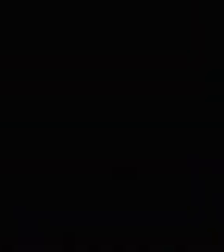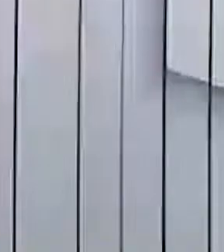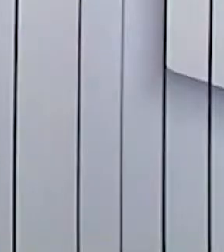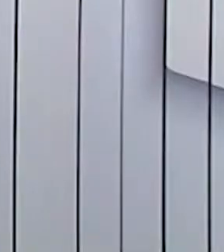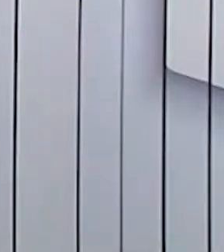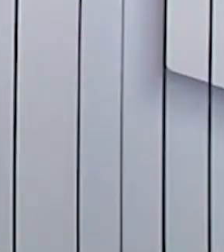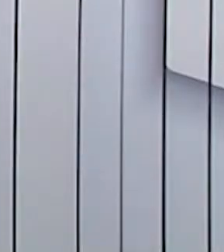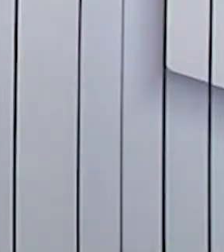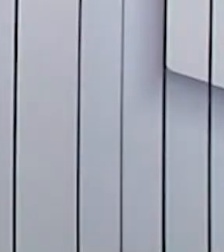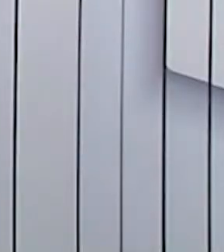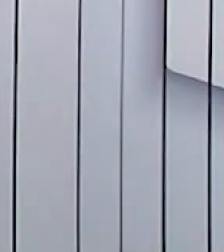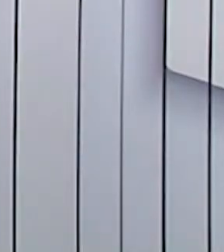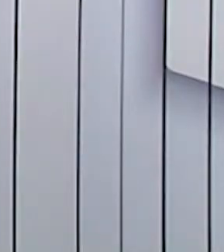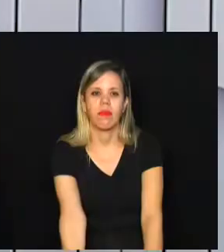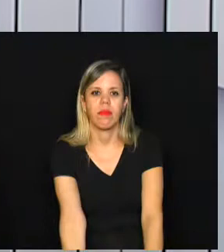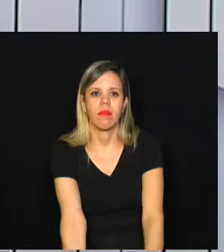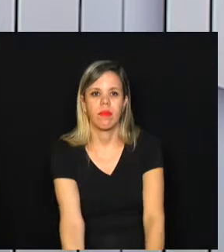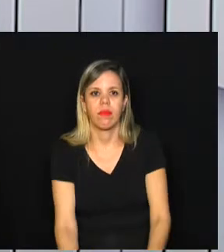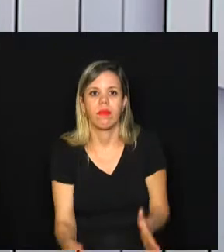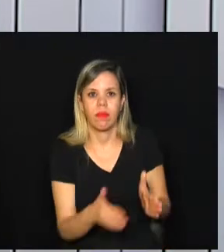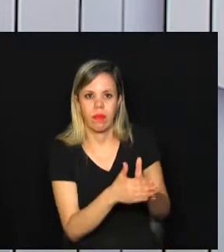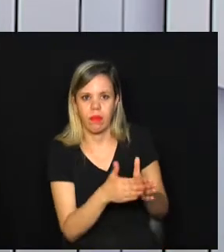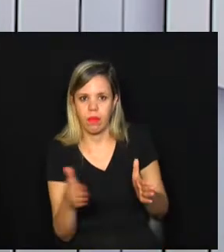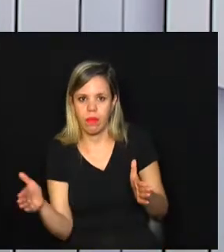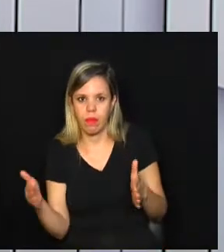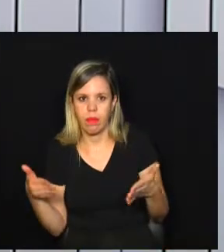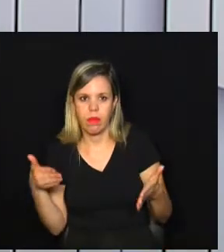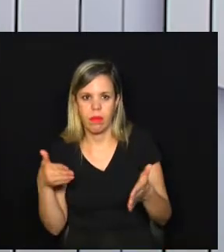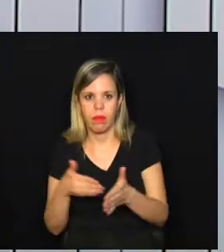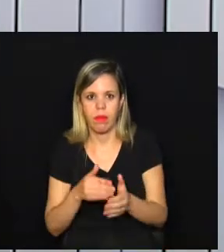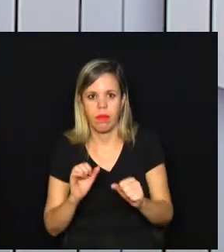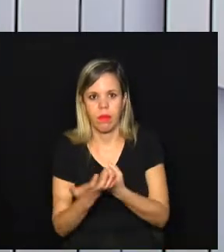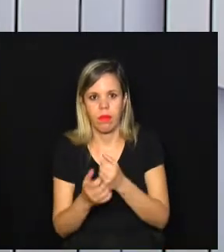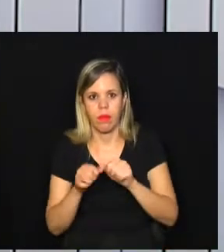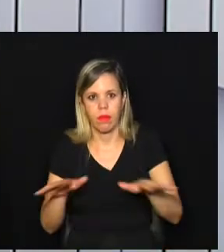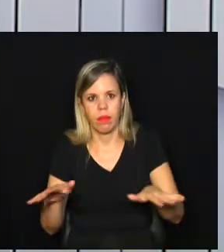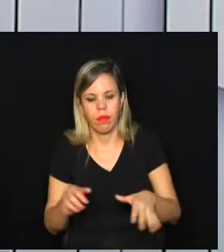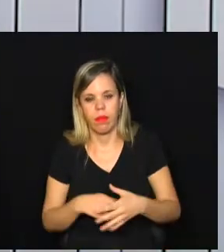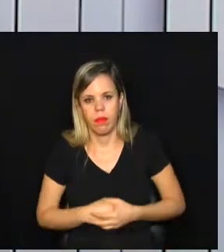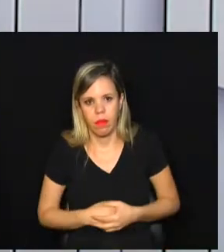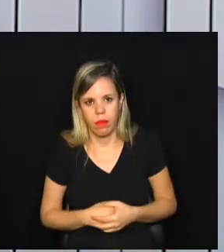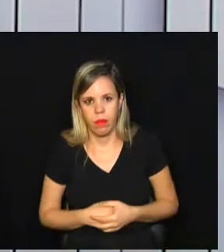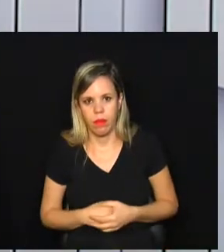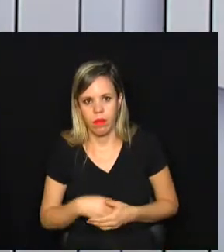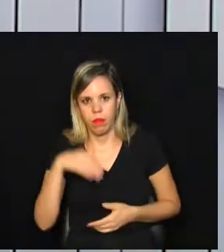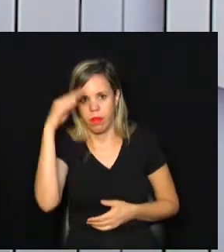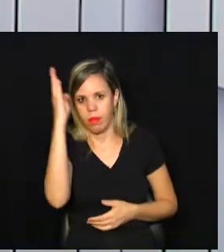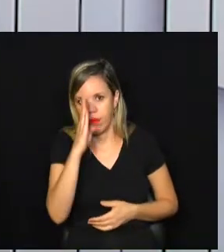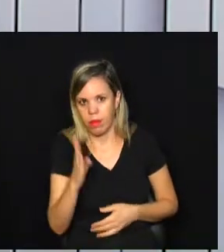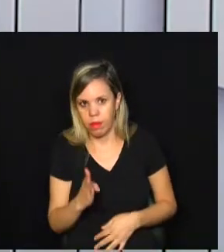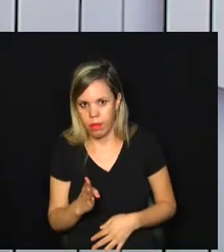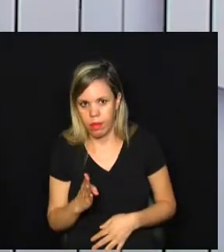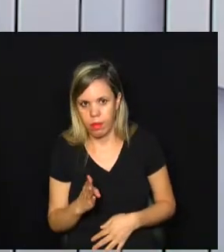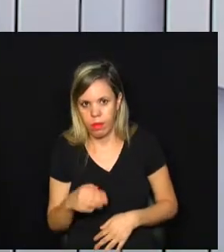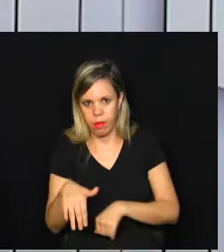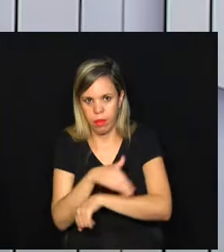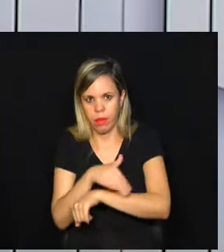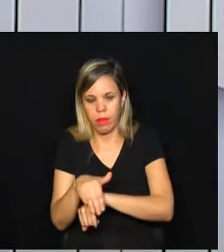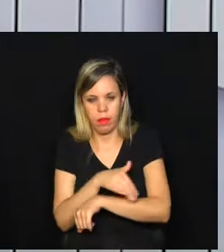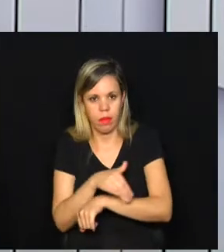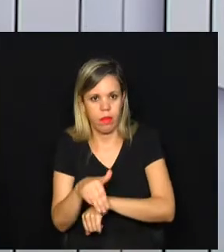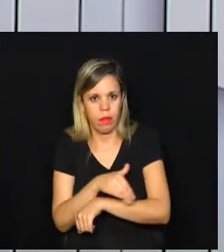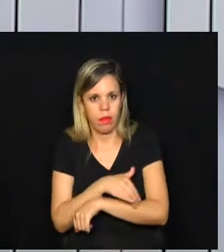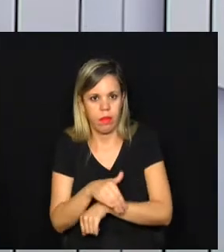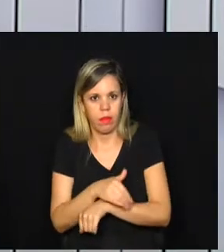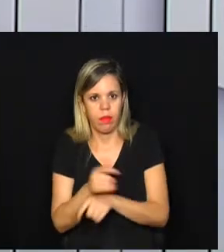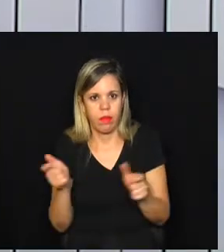E olha só, durante as fases mais restritivas da pandemia de Covid-19 aqui no Brasil, as ruas registraram